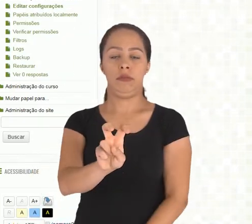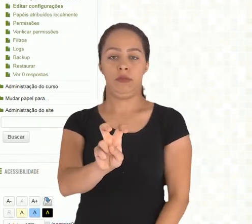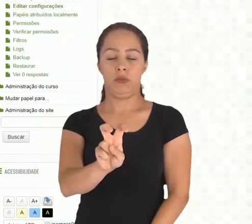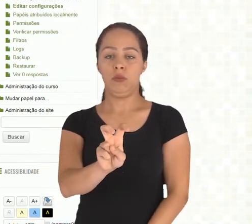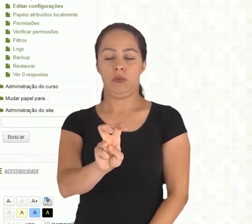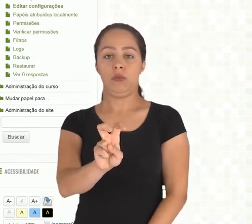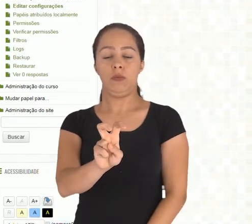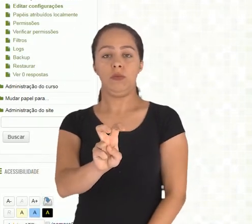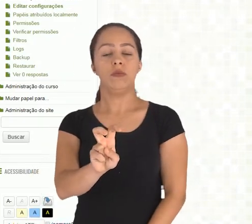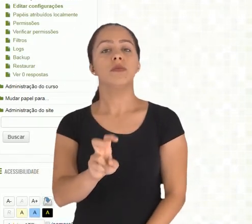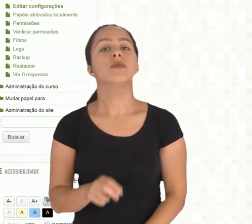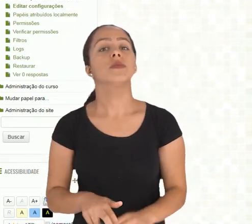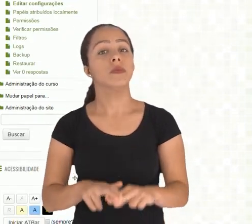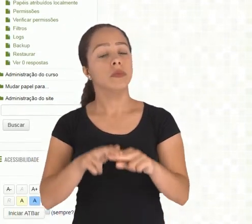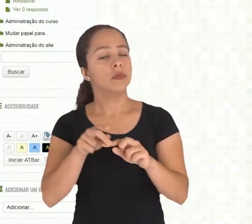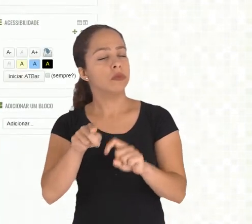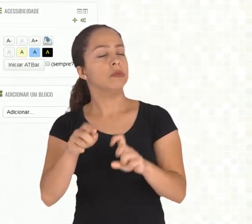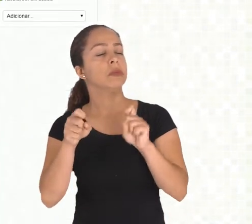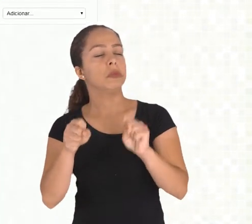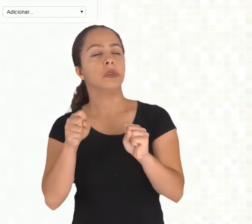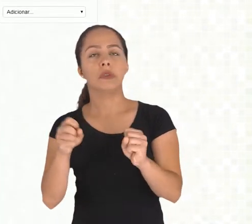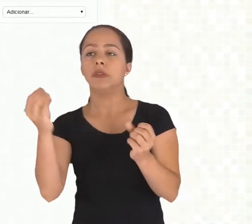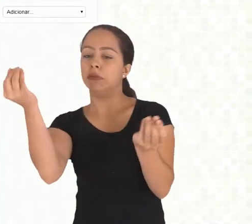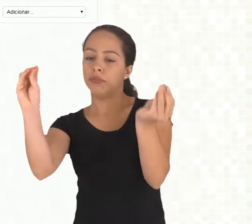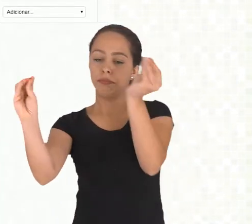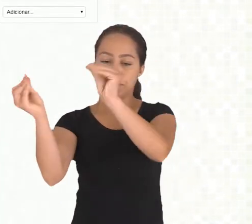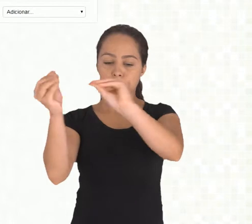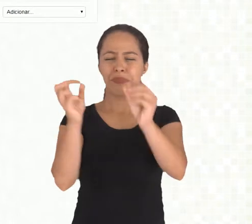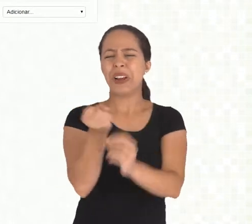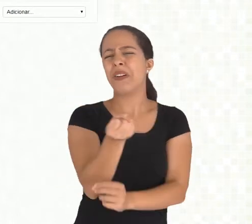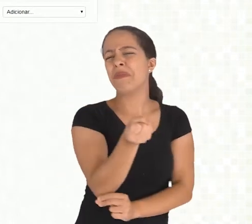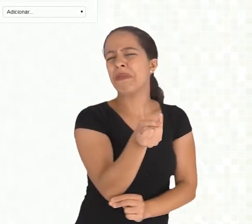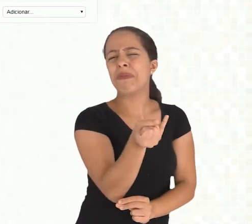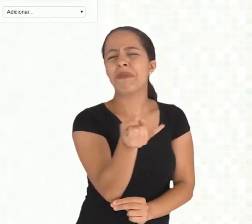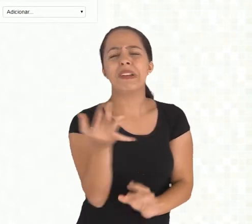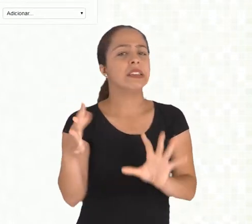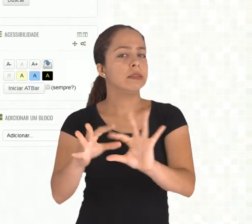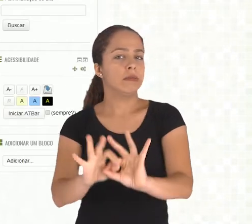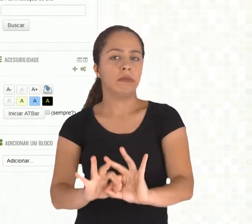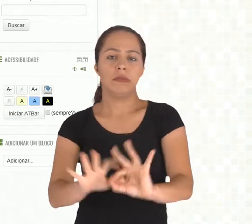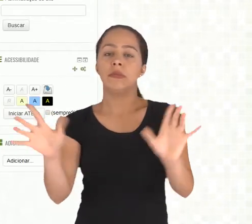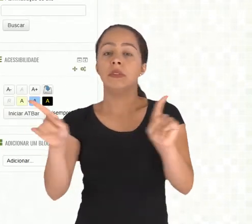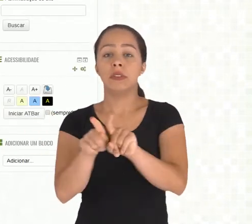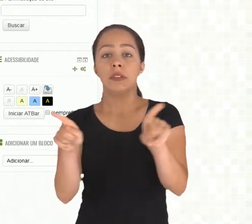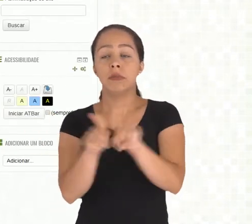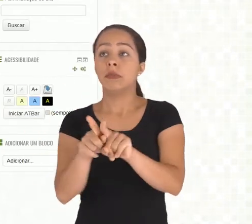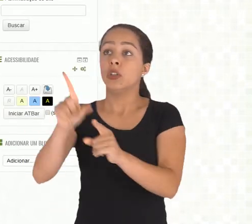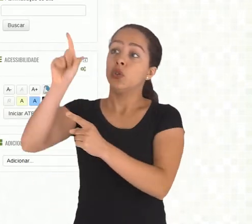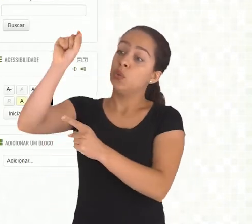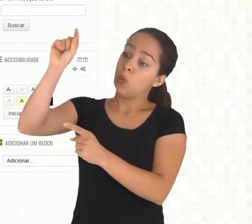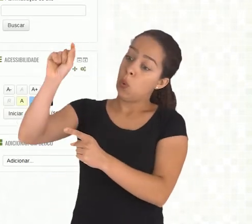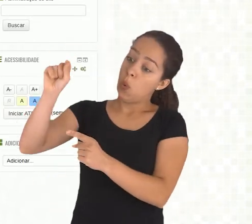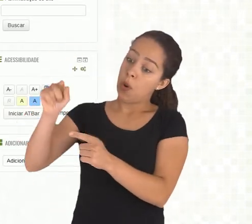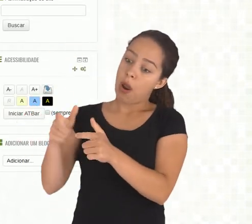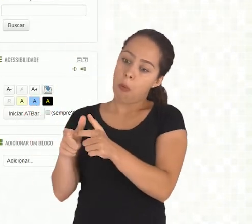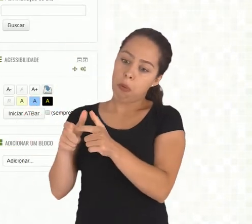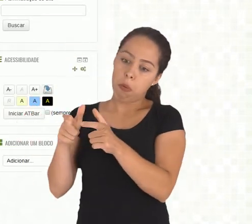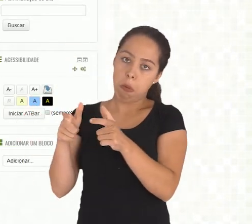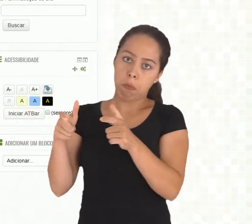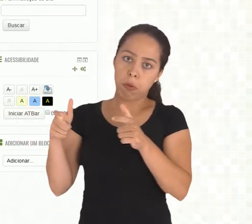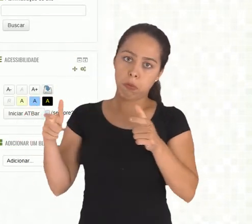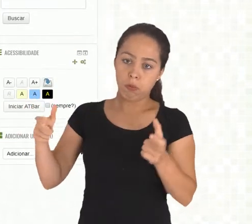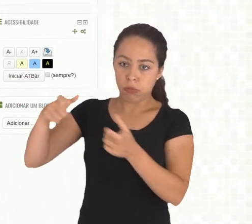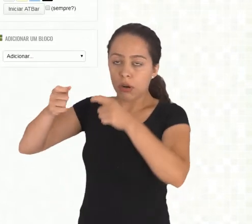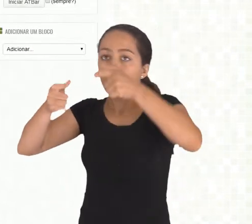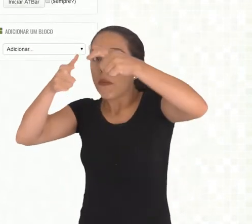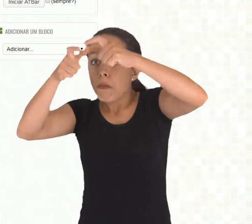máximo cinco pessoas, tá certo? Então, você pode acrescentar também quantos campos você quiser, pode ir aumentando a